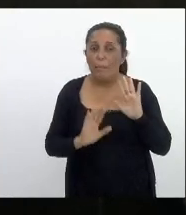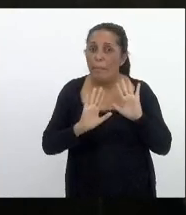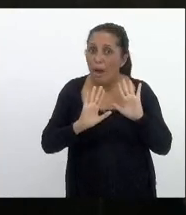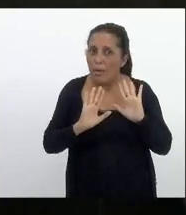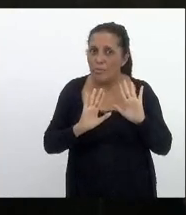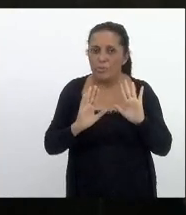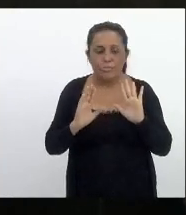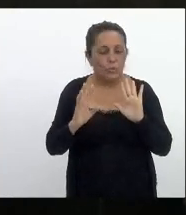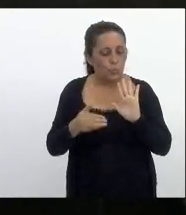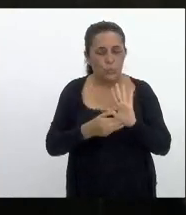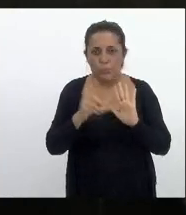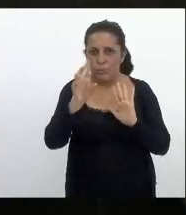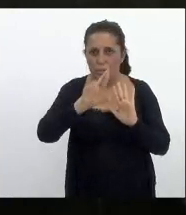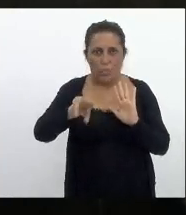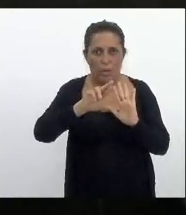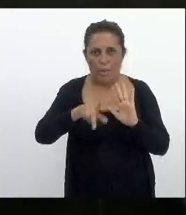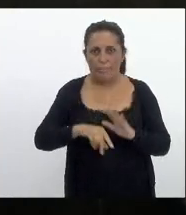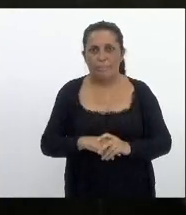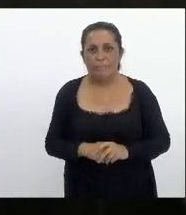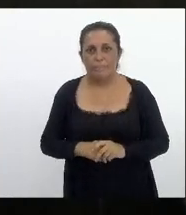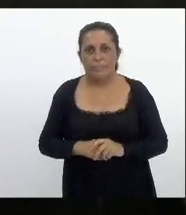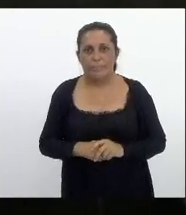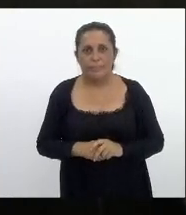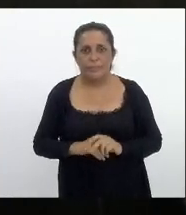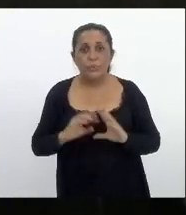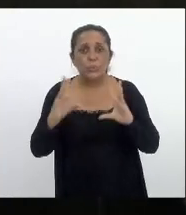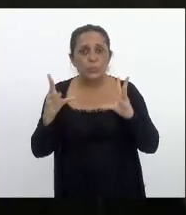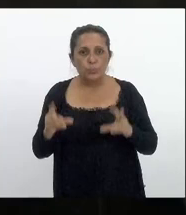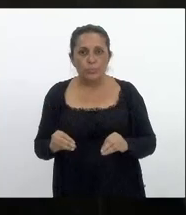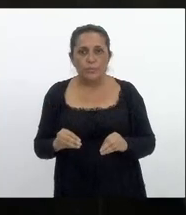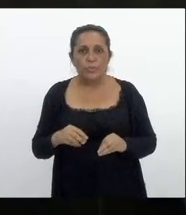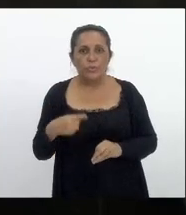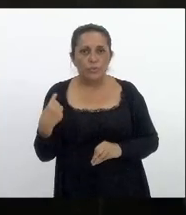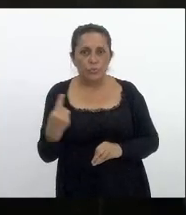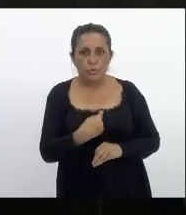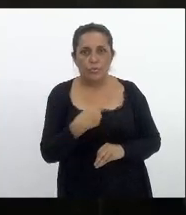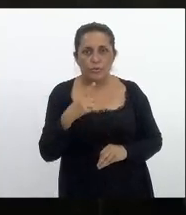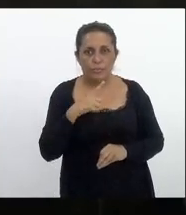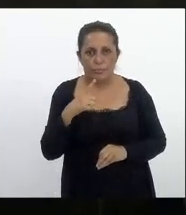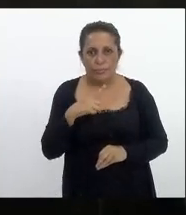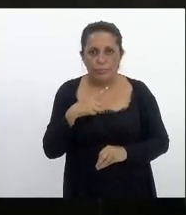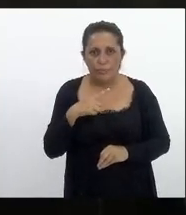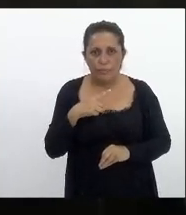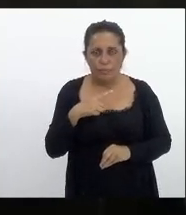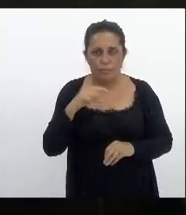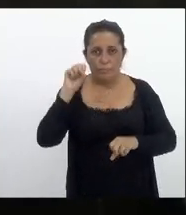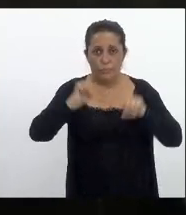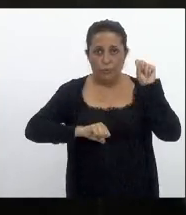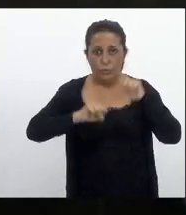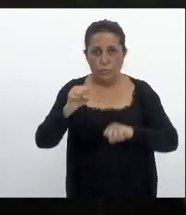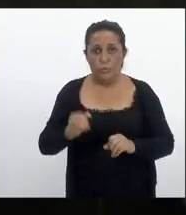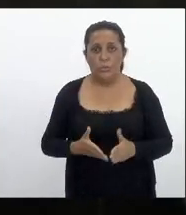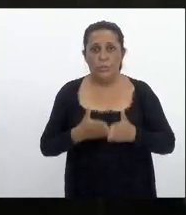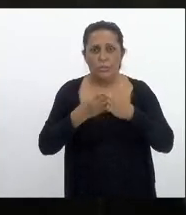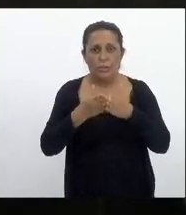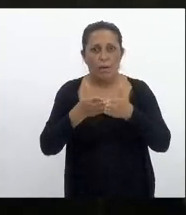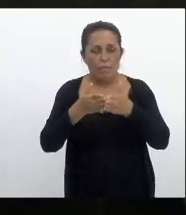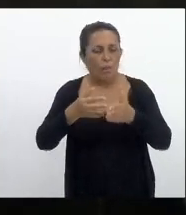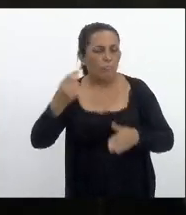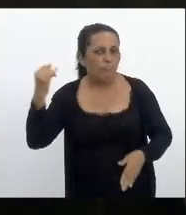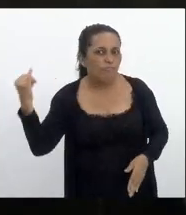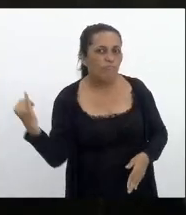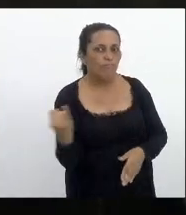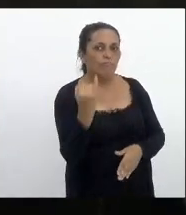isso não é tudo a gente teve uma indústria naval pujante nesse Estado